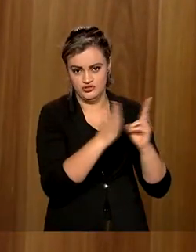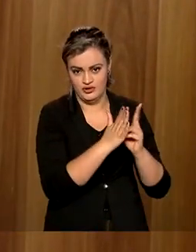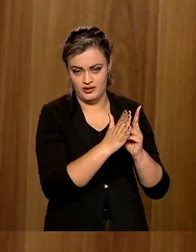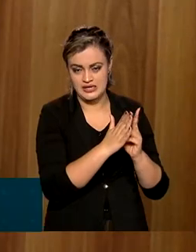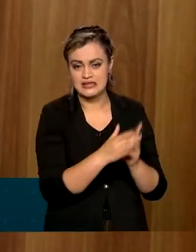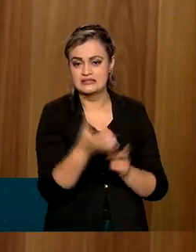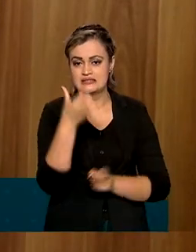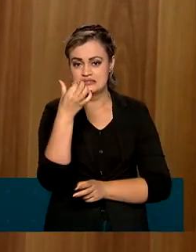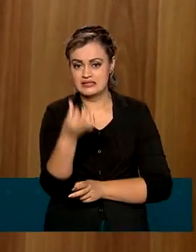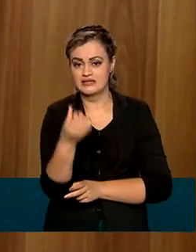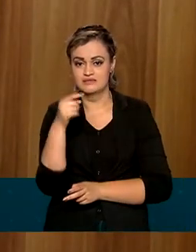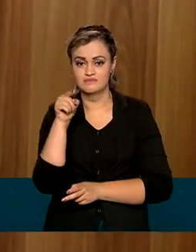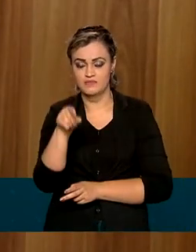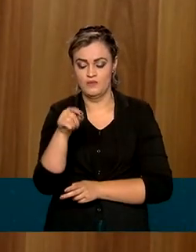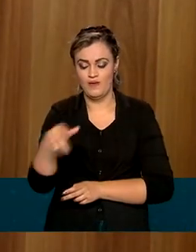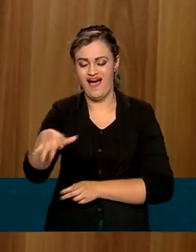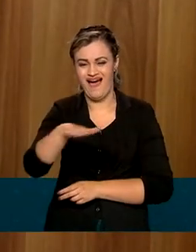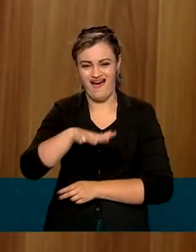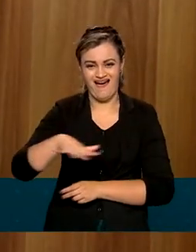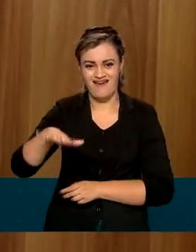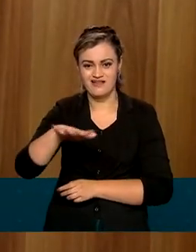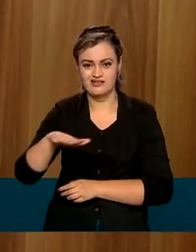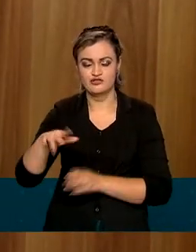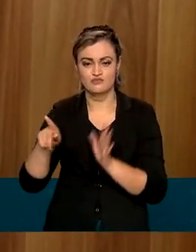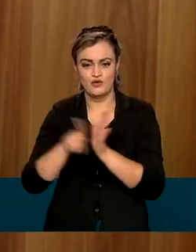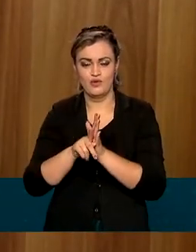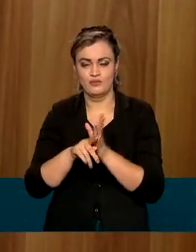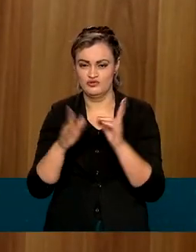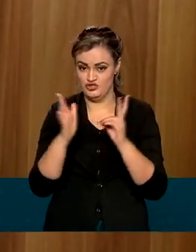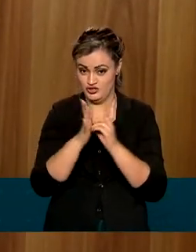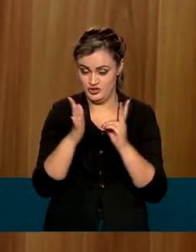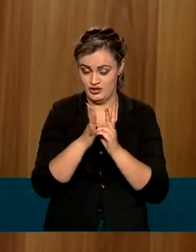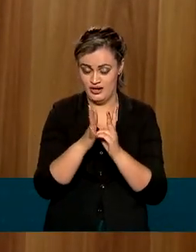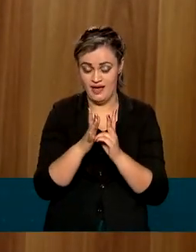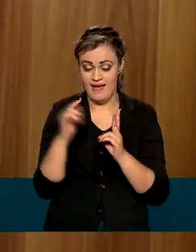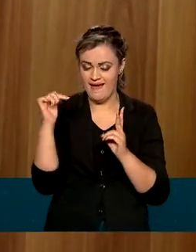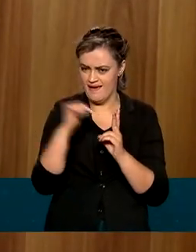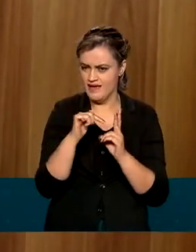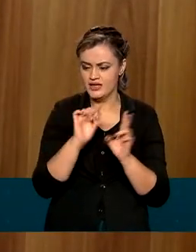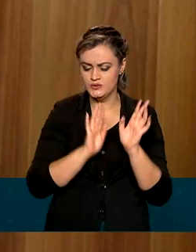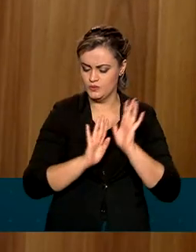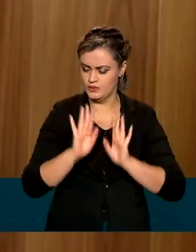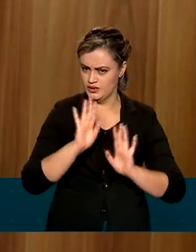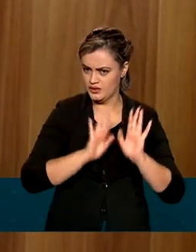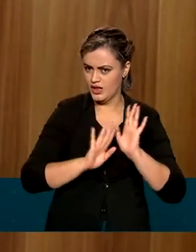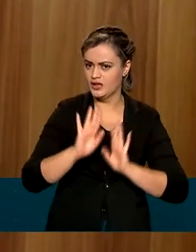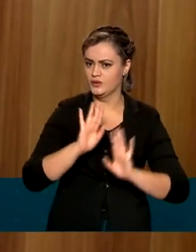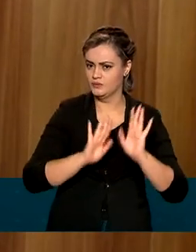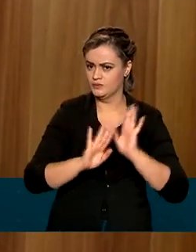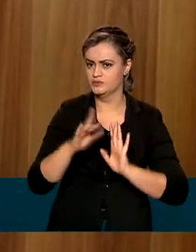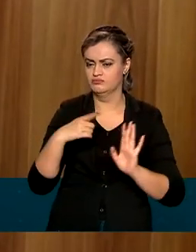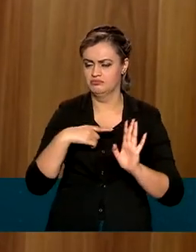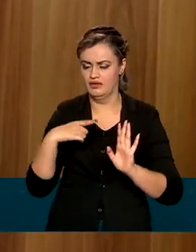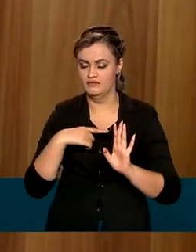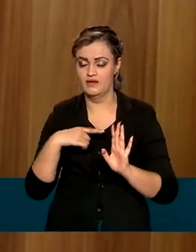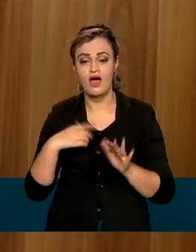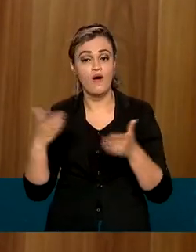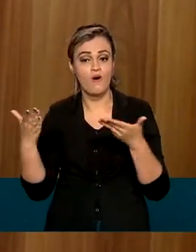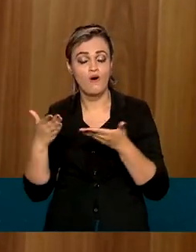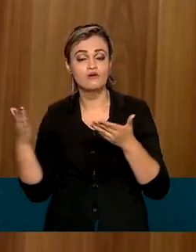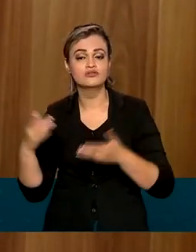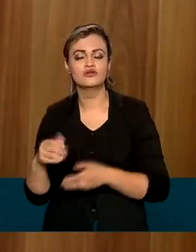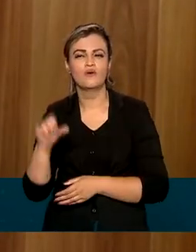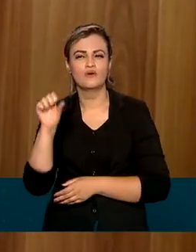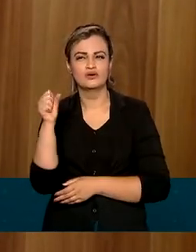São 6 mil aldeias. Esses indígenas tiveram um cuidado especial desde o início da pandemia. Hoje nós já ultrapassamos